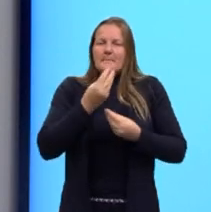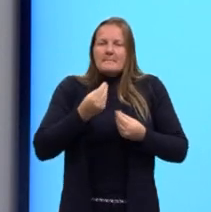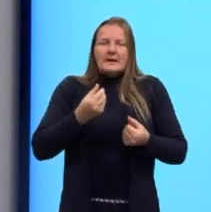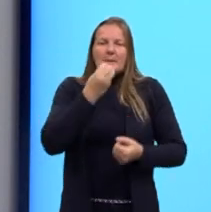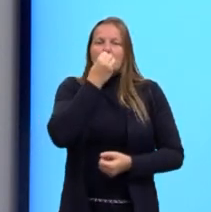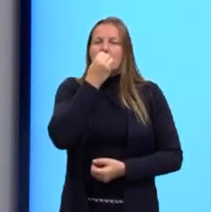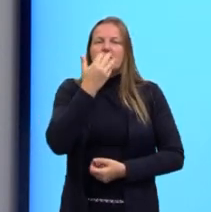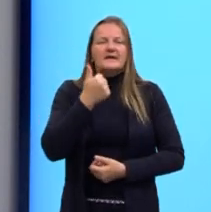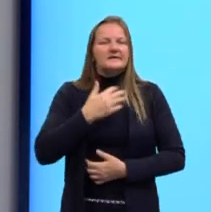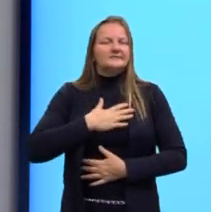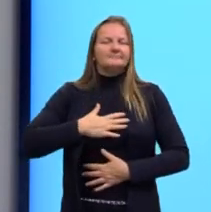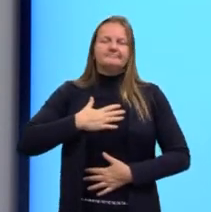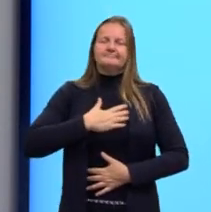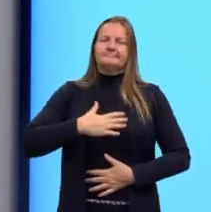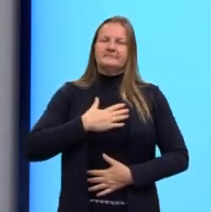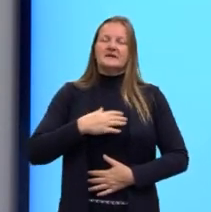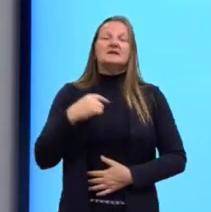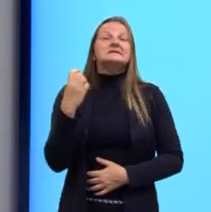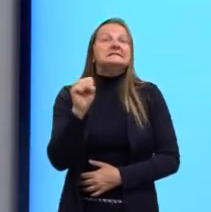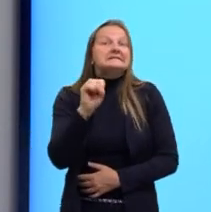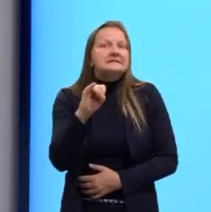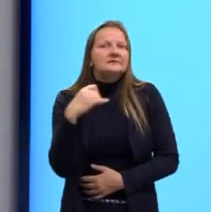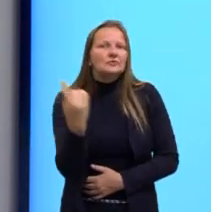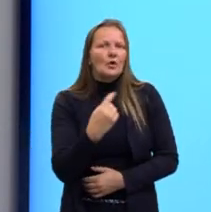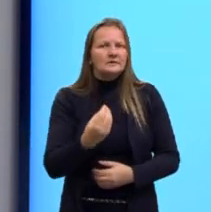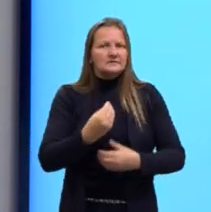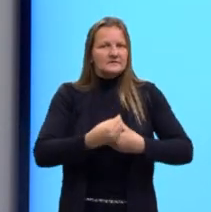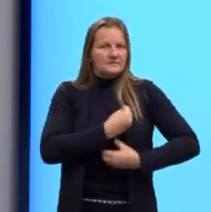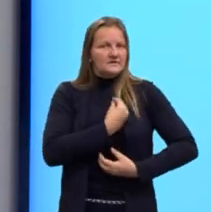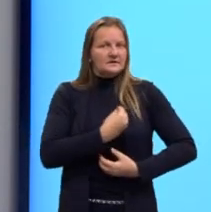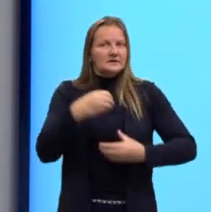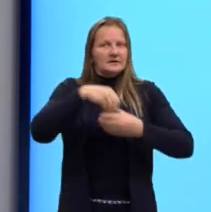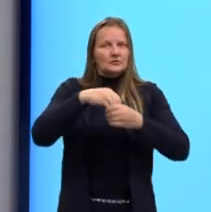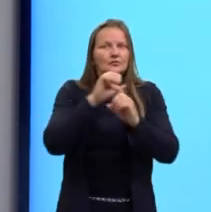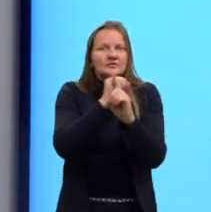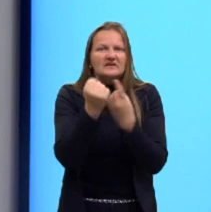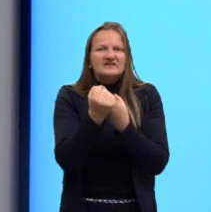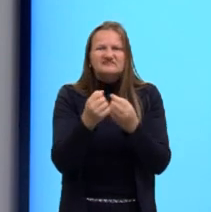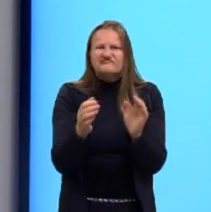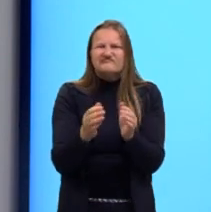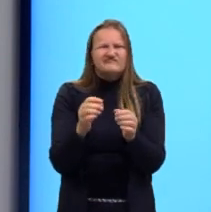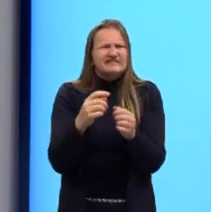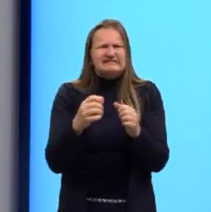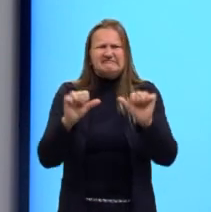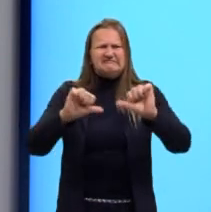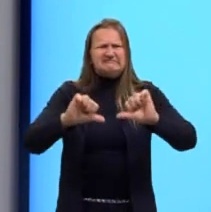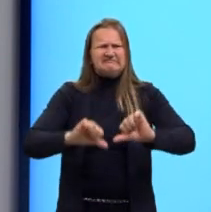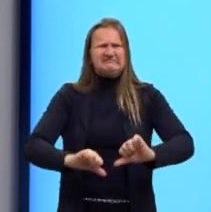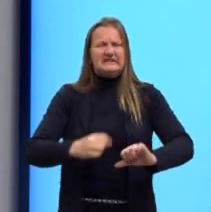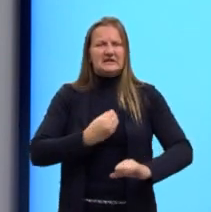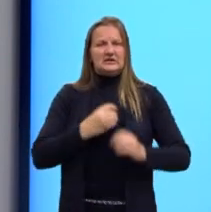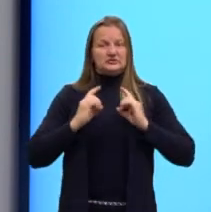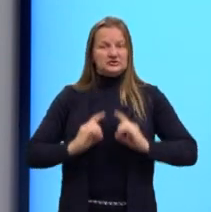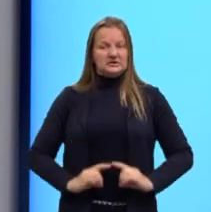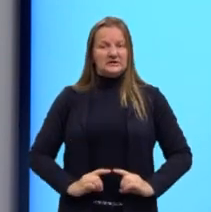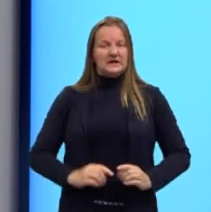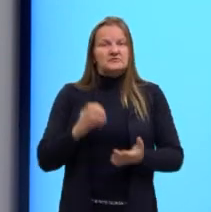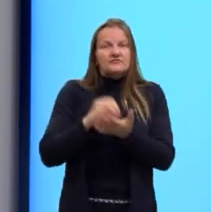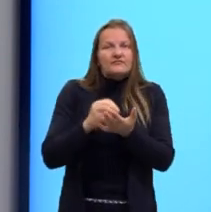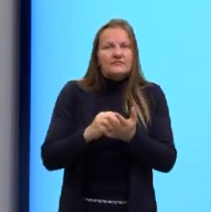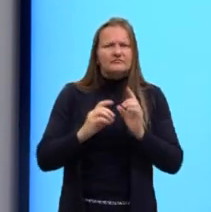se nós vivemos em uma sociedade em que nós não tenhamos condições, nós estamos nos degradando. E aí,